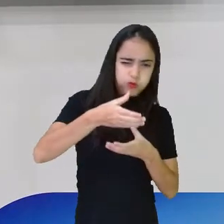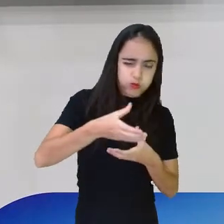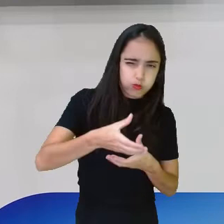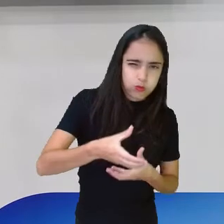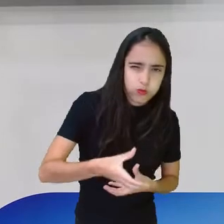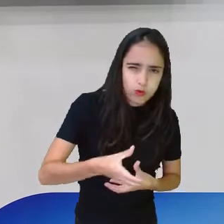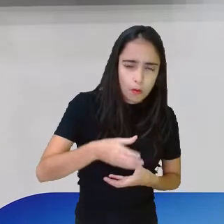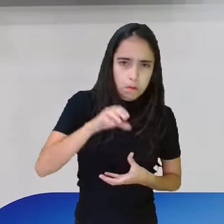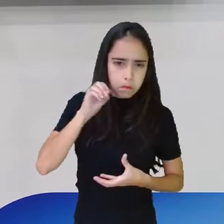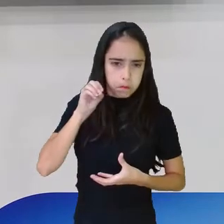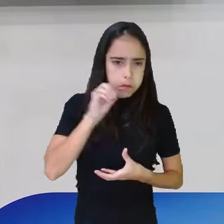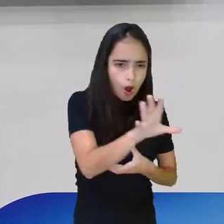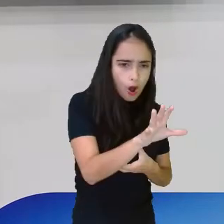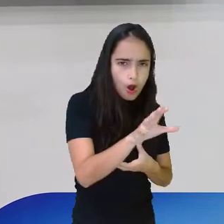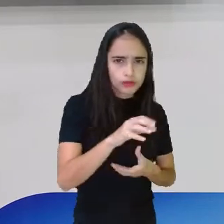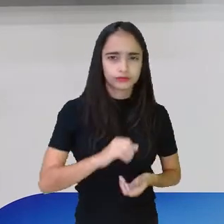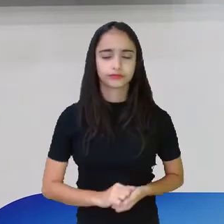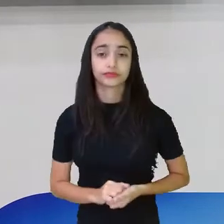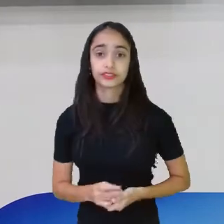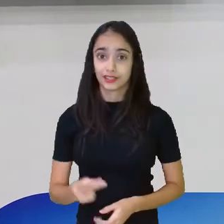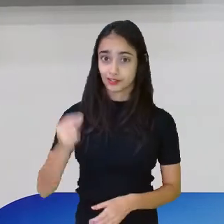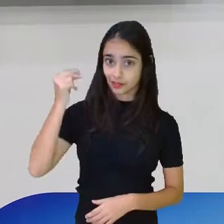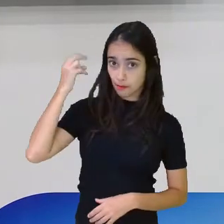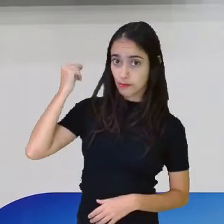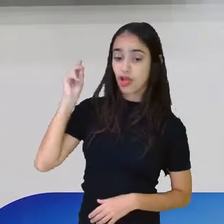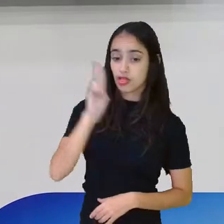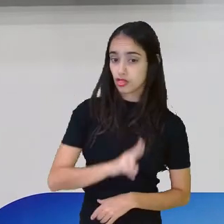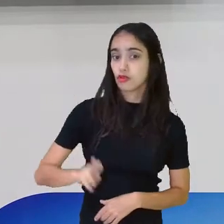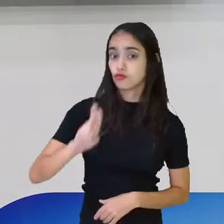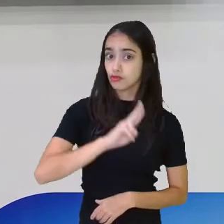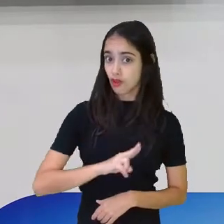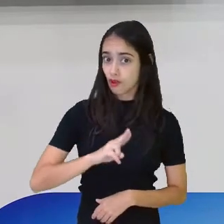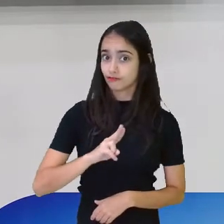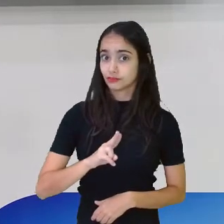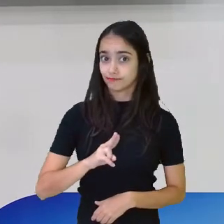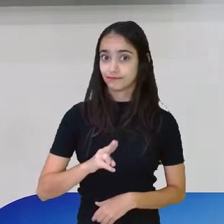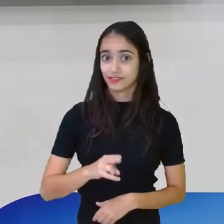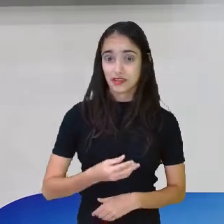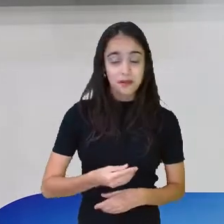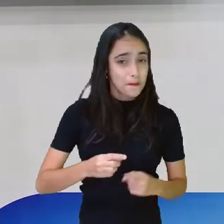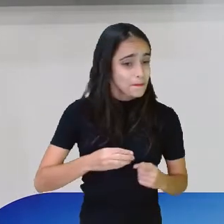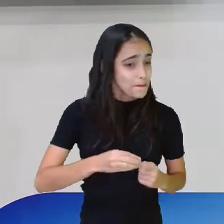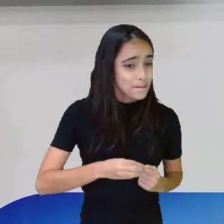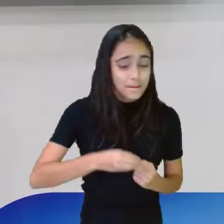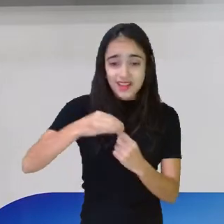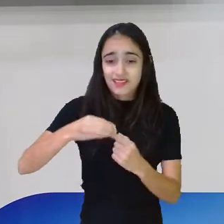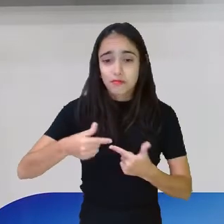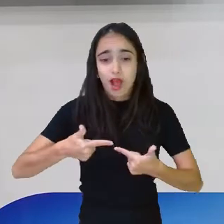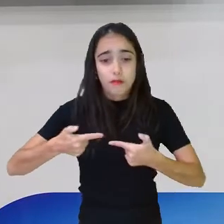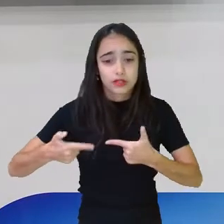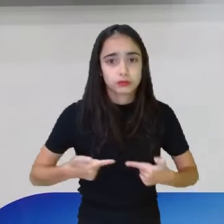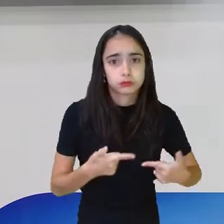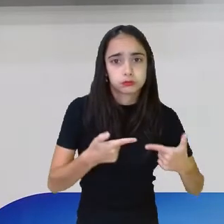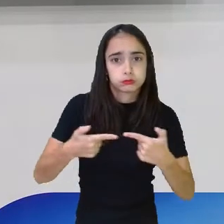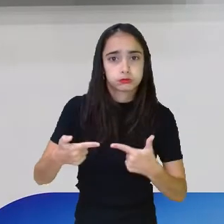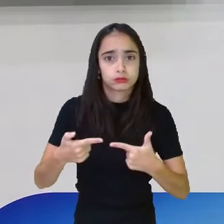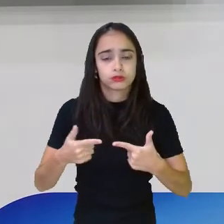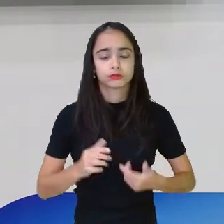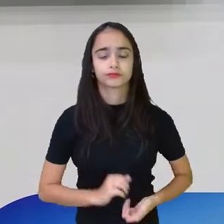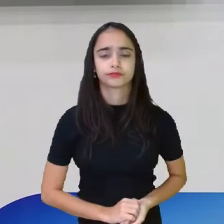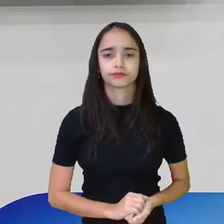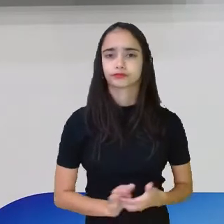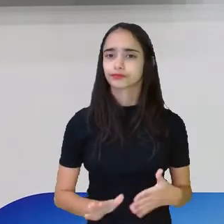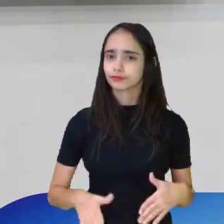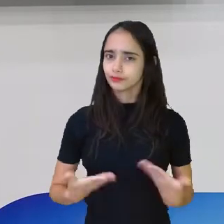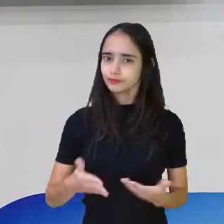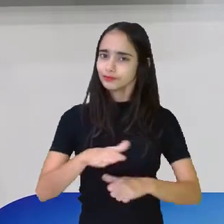batalhas que eles tinham, principalmente nas batalhas da Guerra do Paraguai. Então, ele chegou lá, ele convenceu, convencido pelos seus